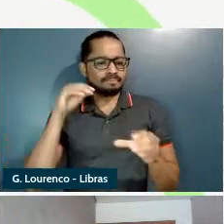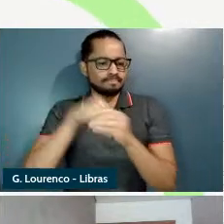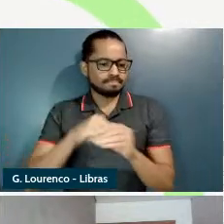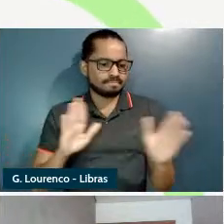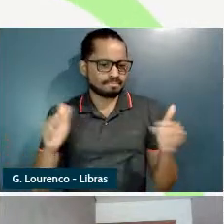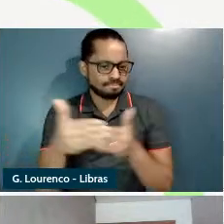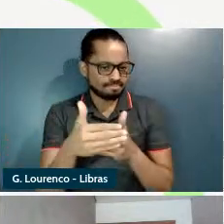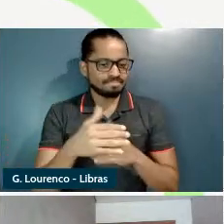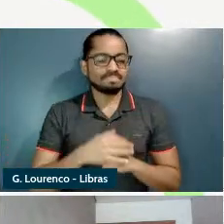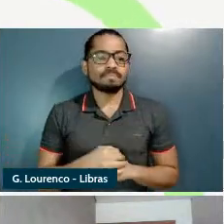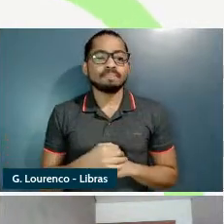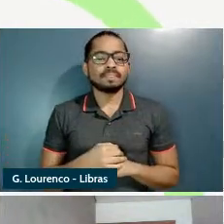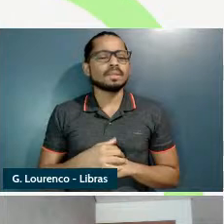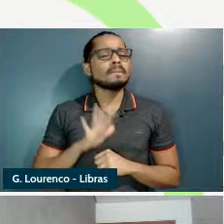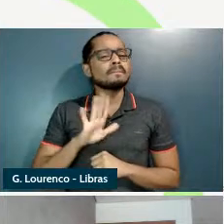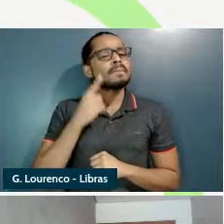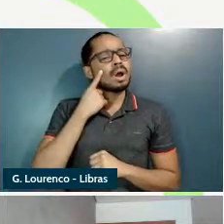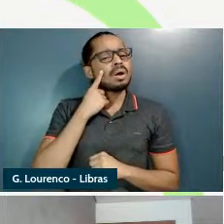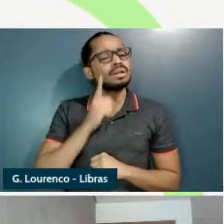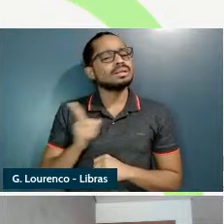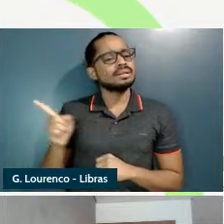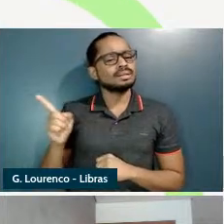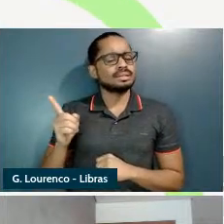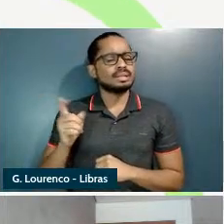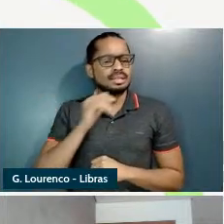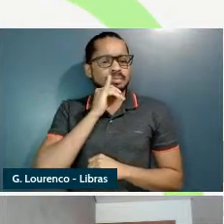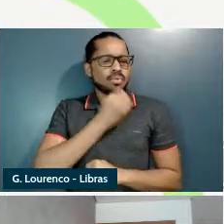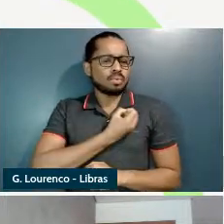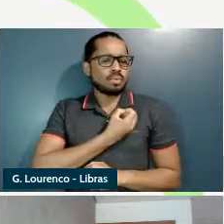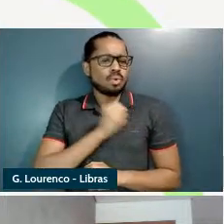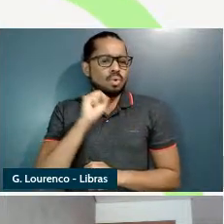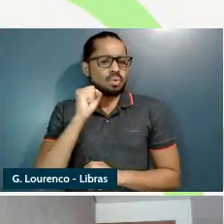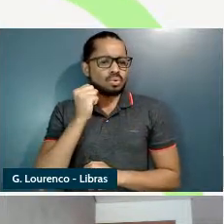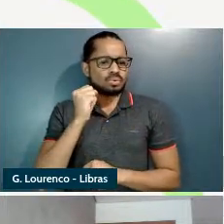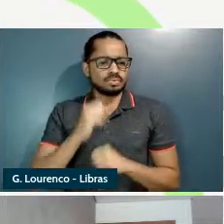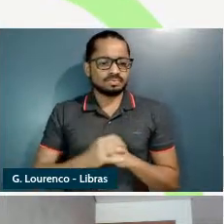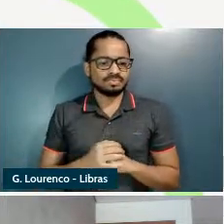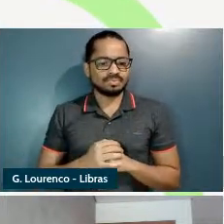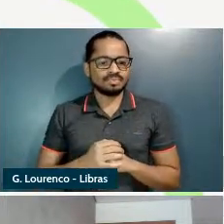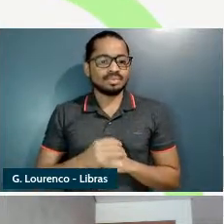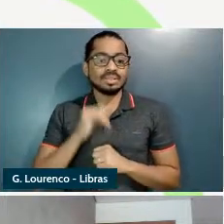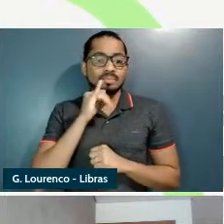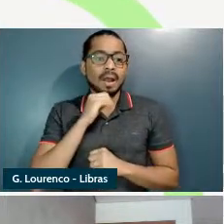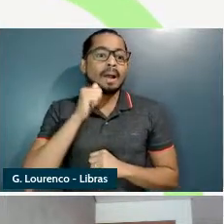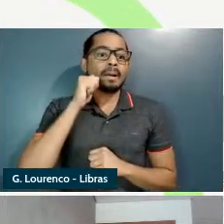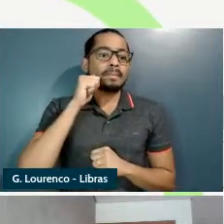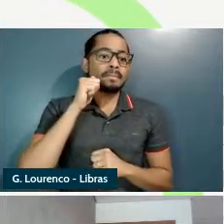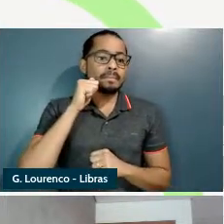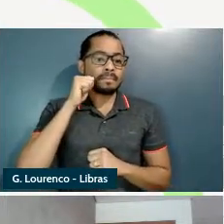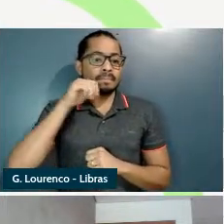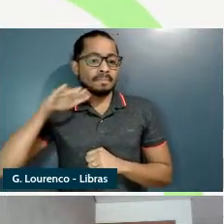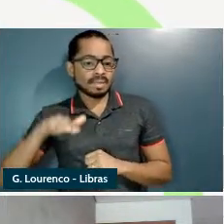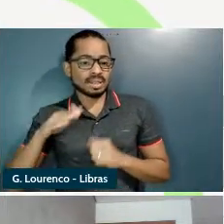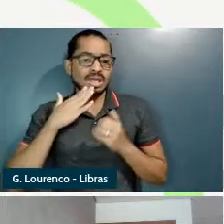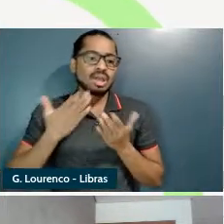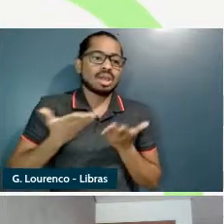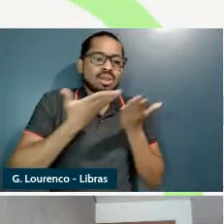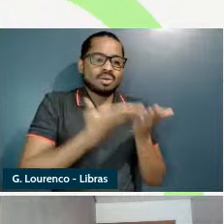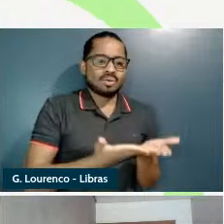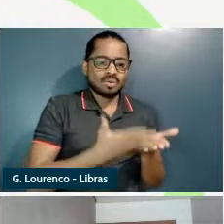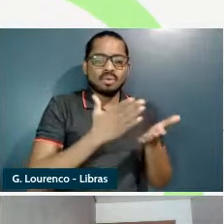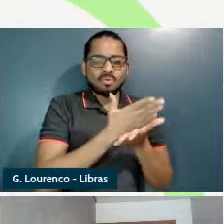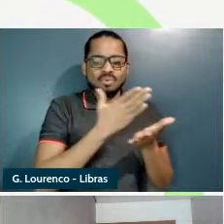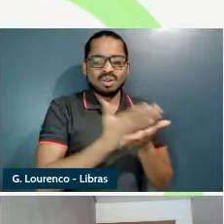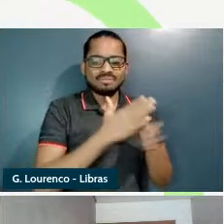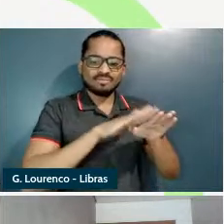agora vejamos os seguintes exemplos a menina colocou o livro no baú não posso dizer o baú colocou o livro e a